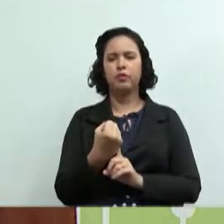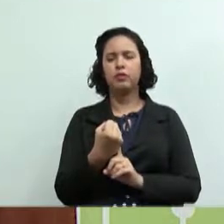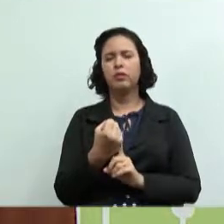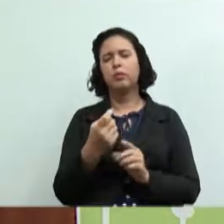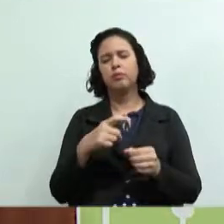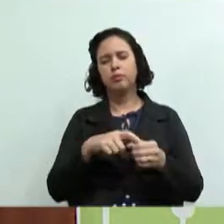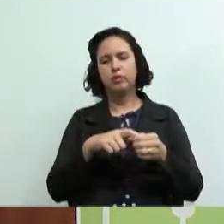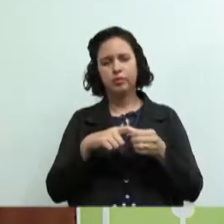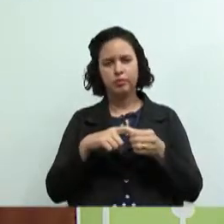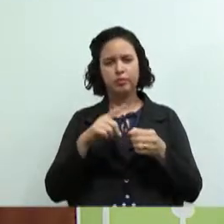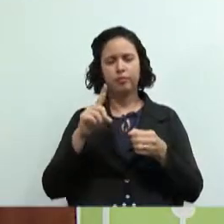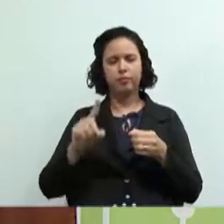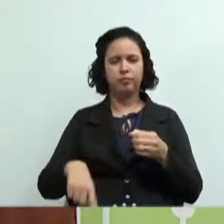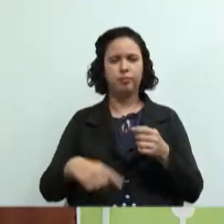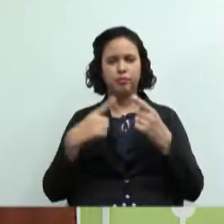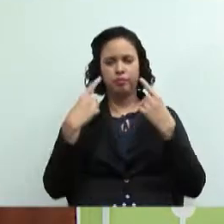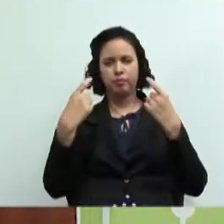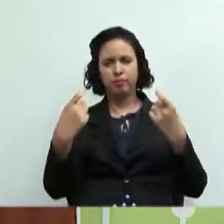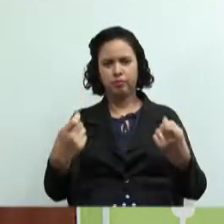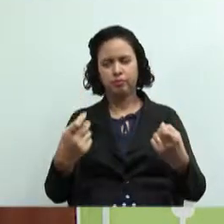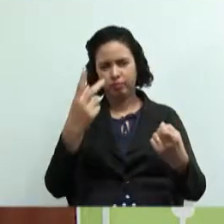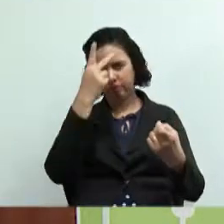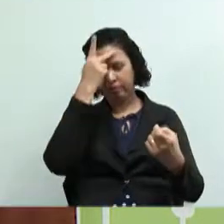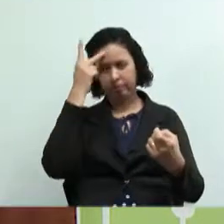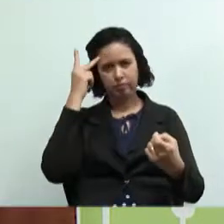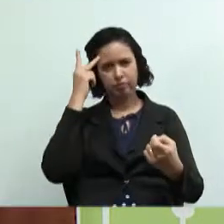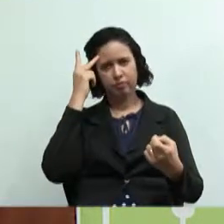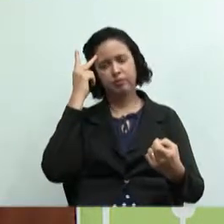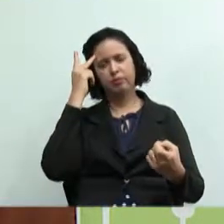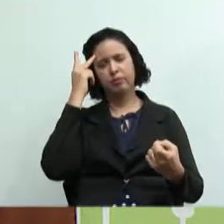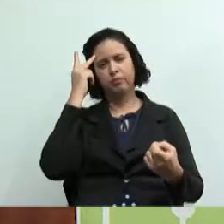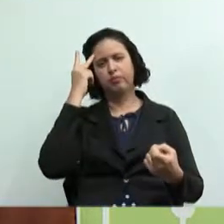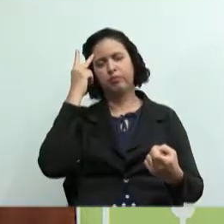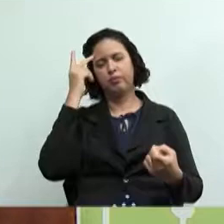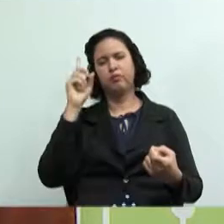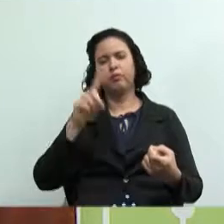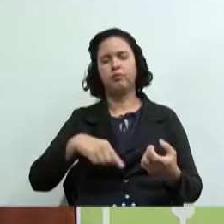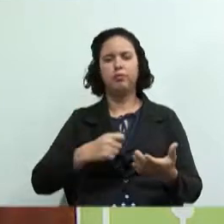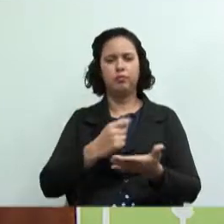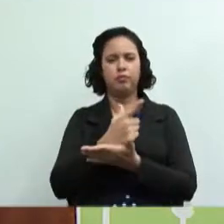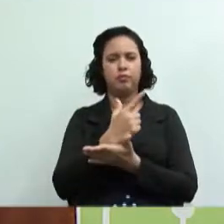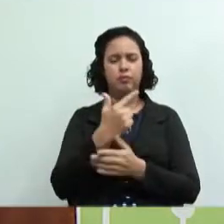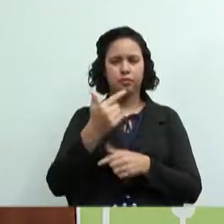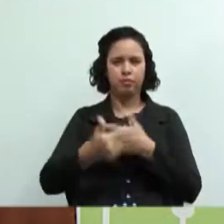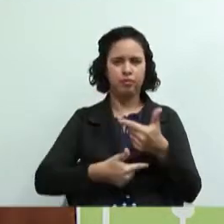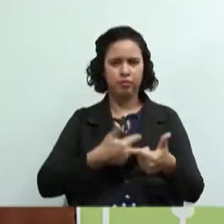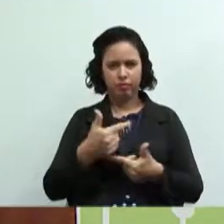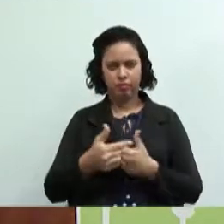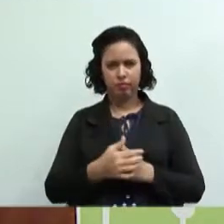o contratante contratar esse tipo de serviço pagar por esse tipo de serviço